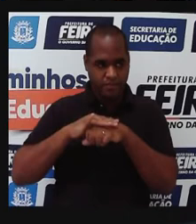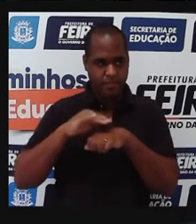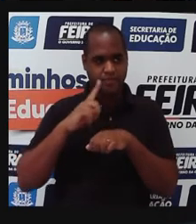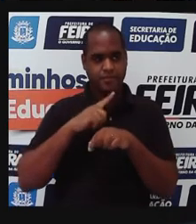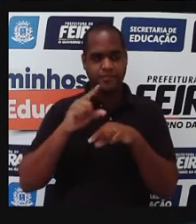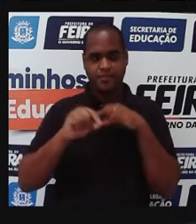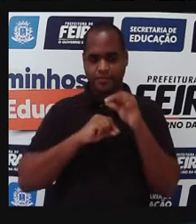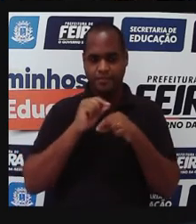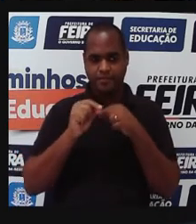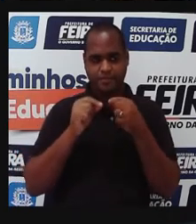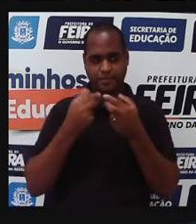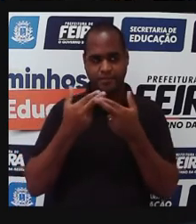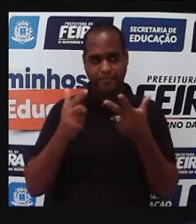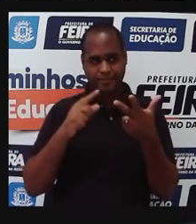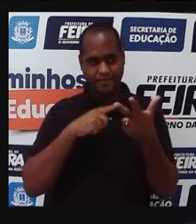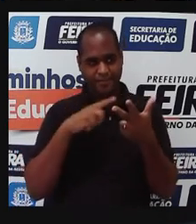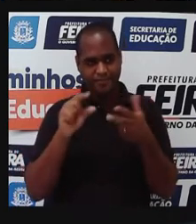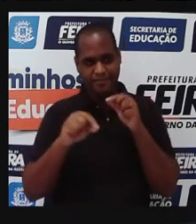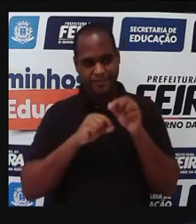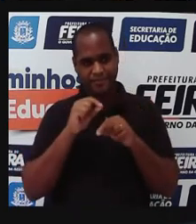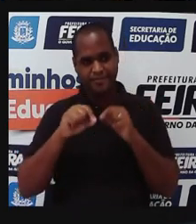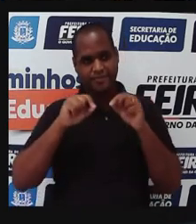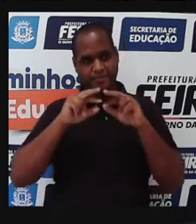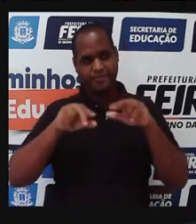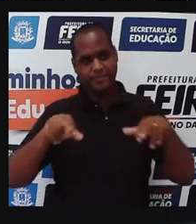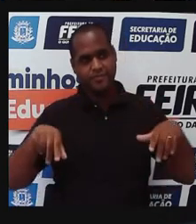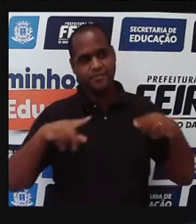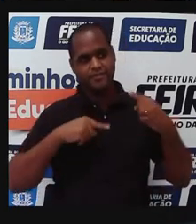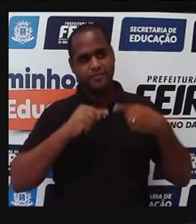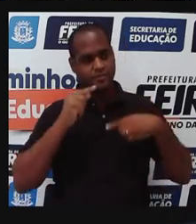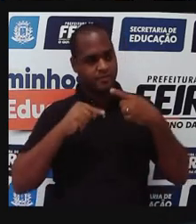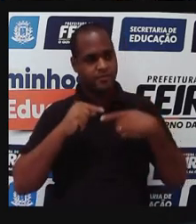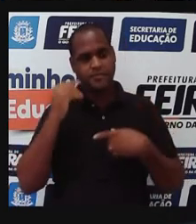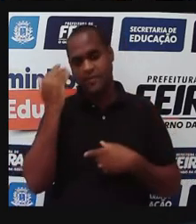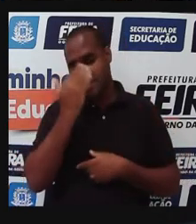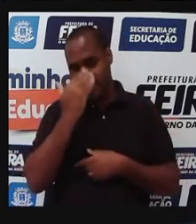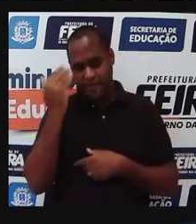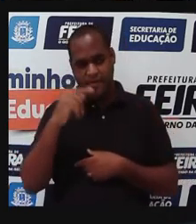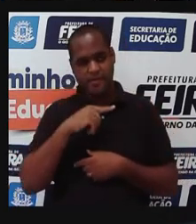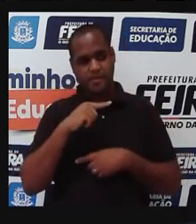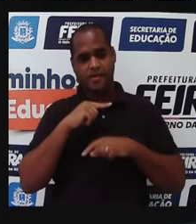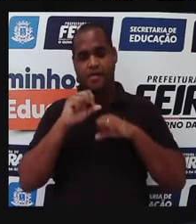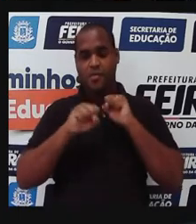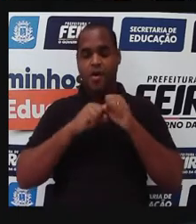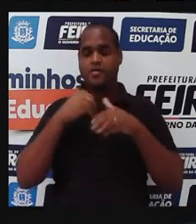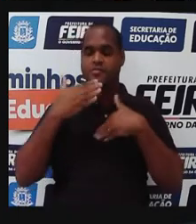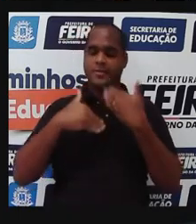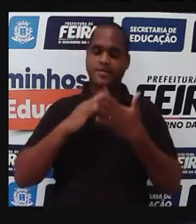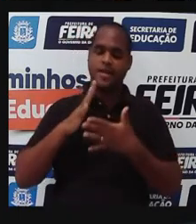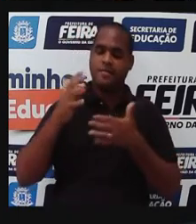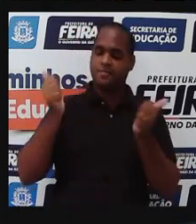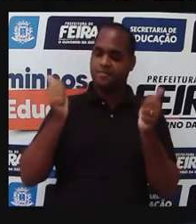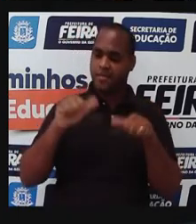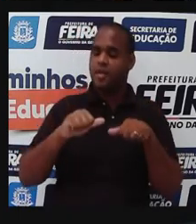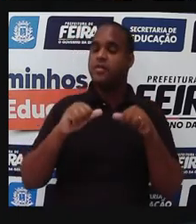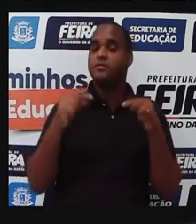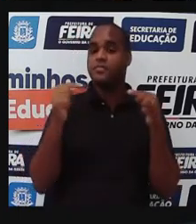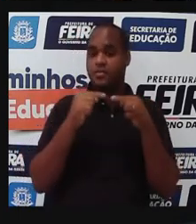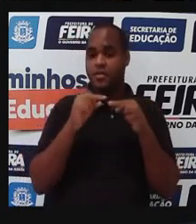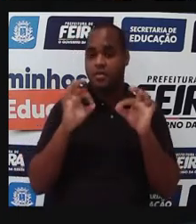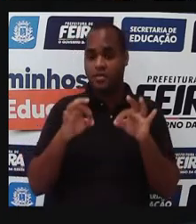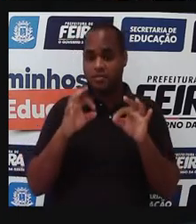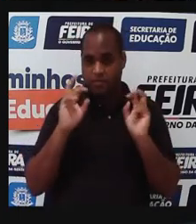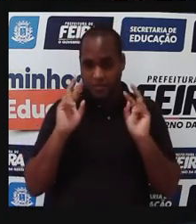elas também não sejam, não tenham sido vistas e elas acabam sendo negligenciadas por conta disso.